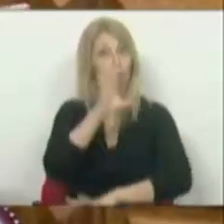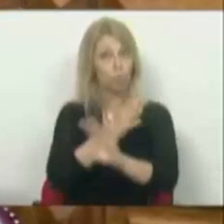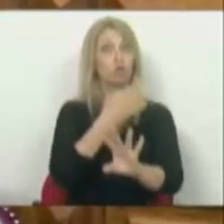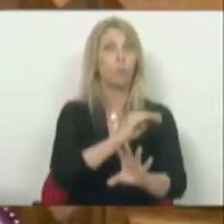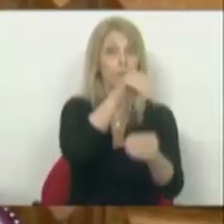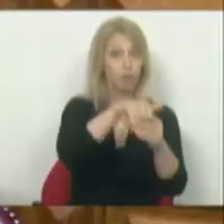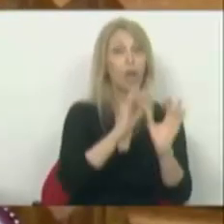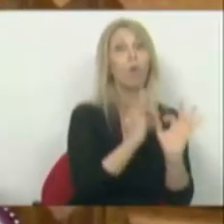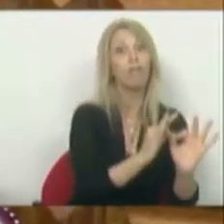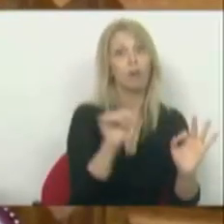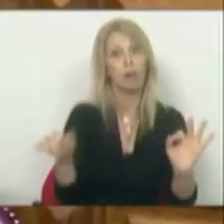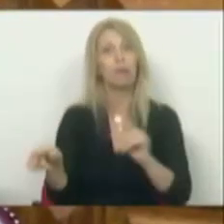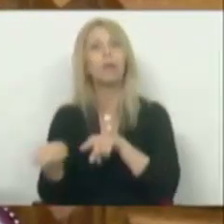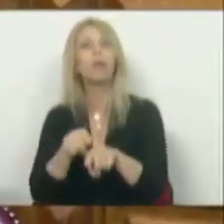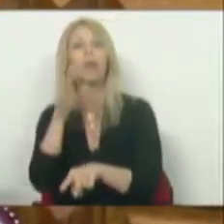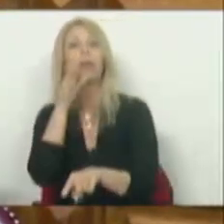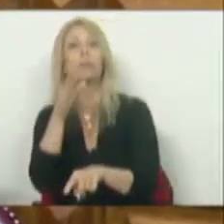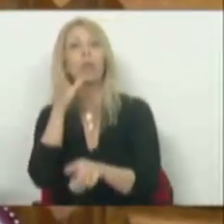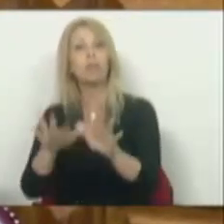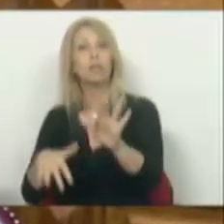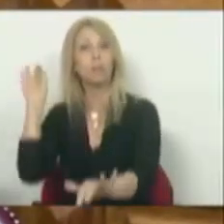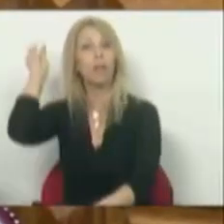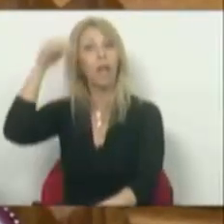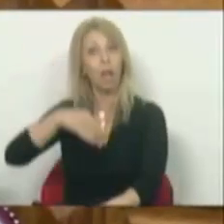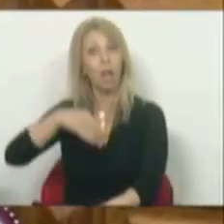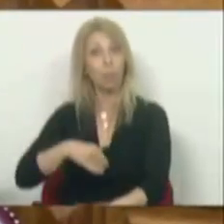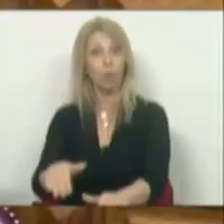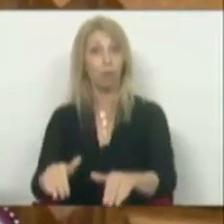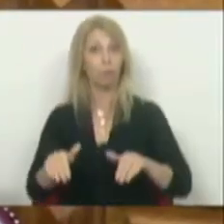Aqui os deputados da Assembleia da República abstiveram-se os do PSD também.